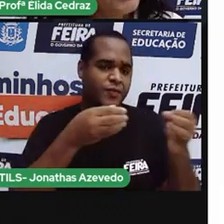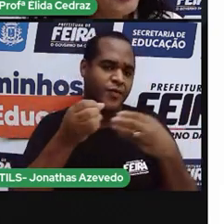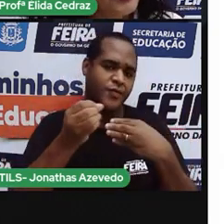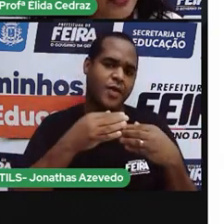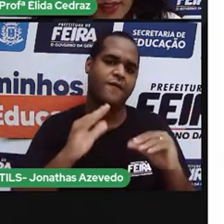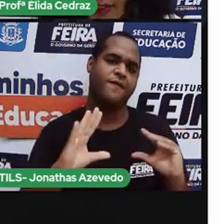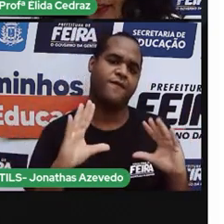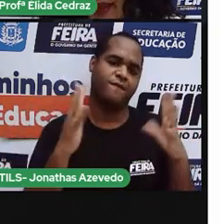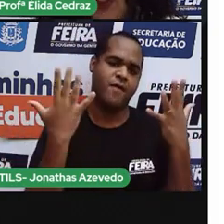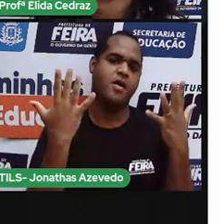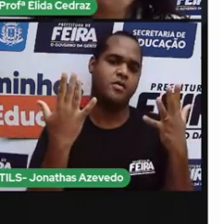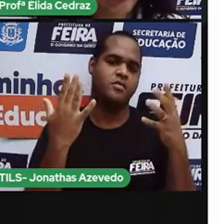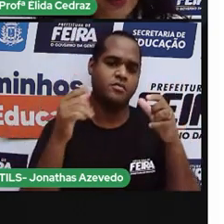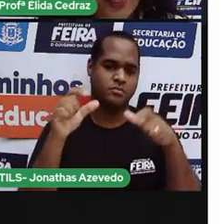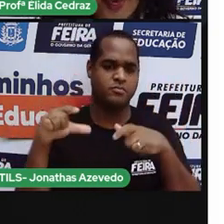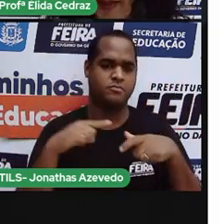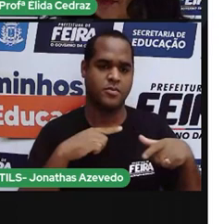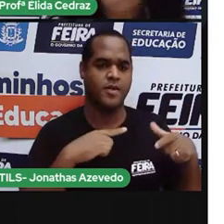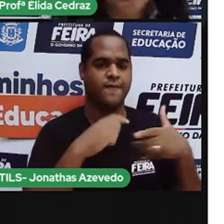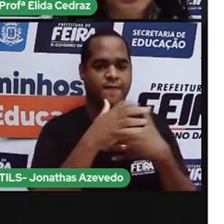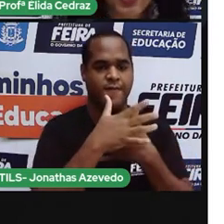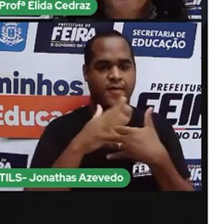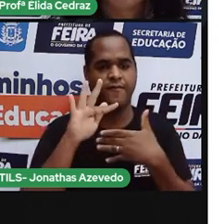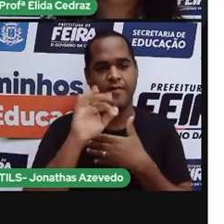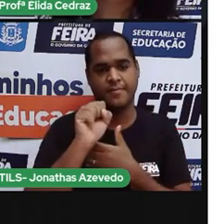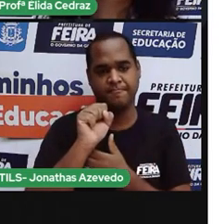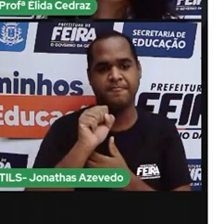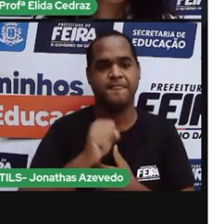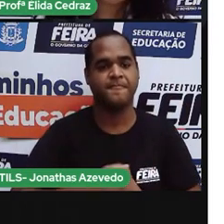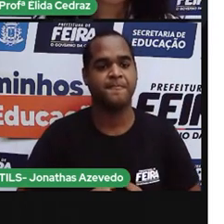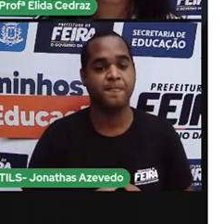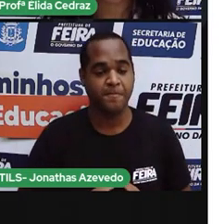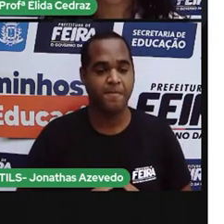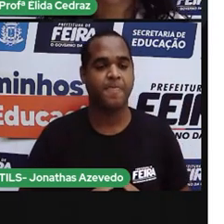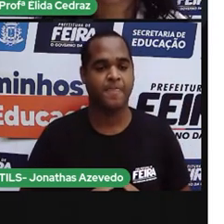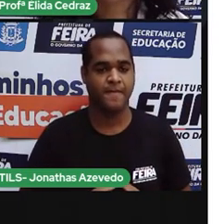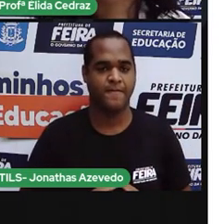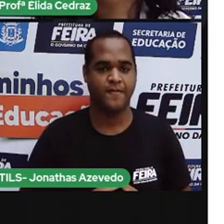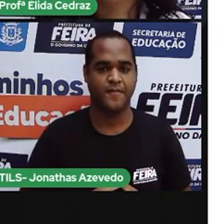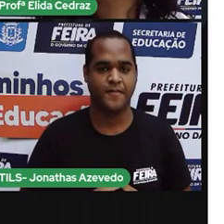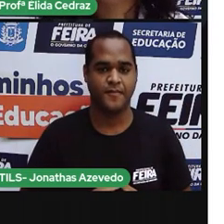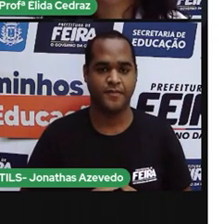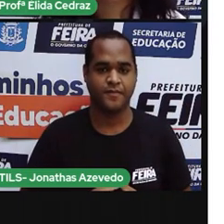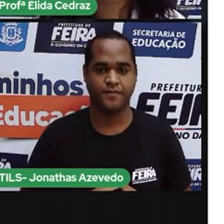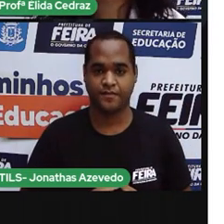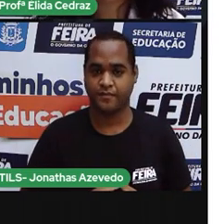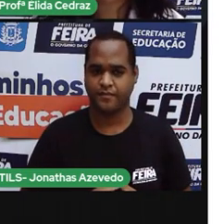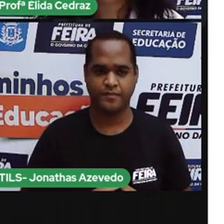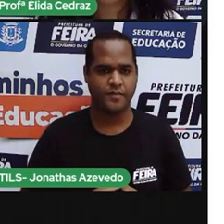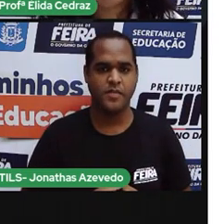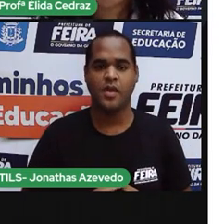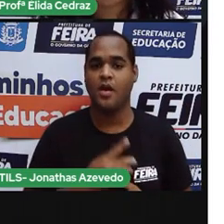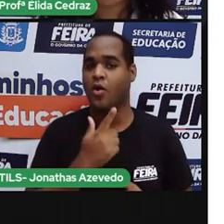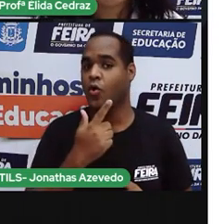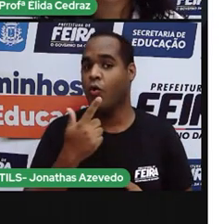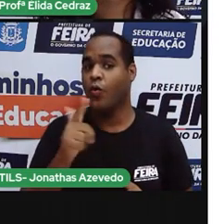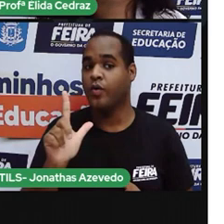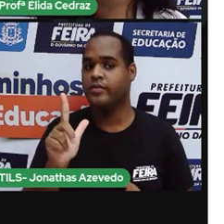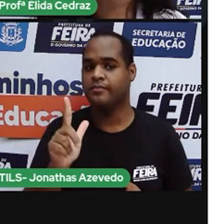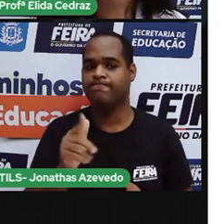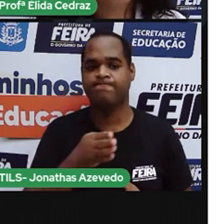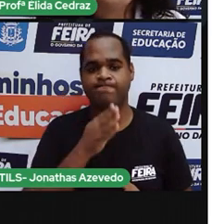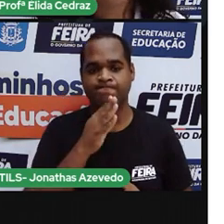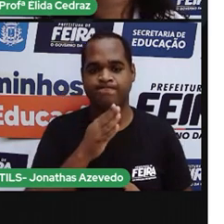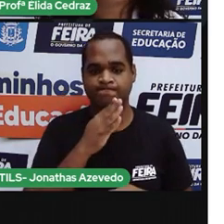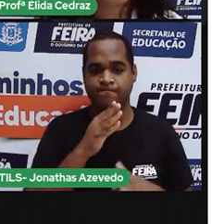acontecem na nossa cidade. Ok? Vamos lá. Vamos conhecer um pouco mais